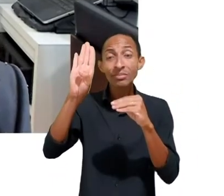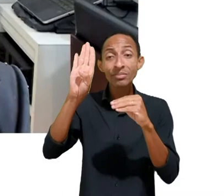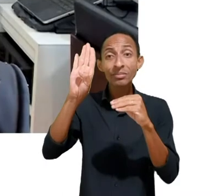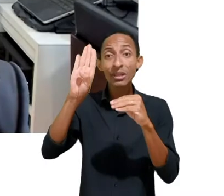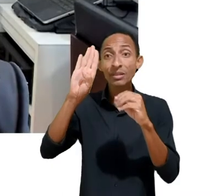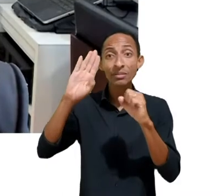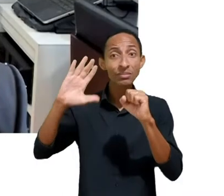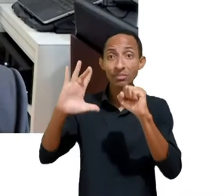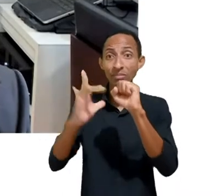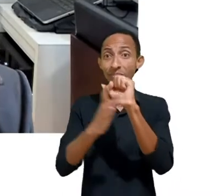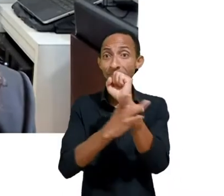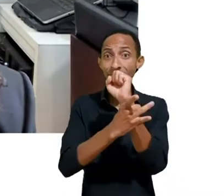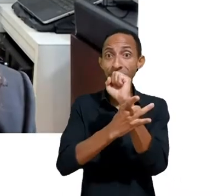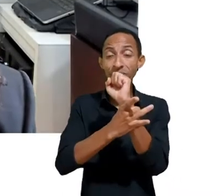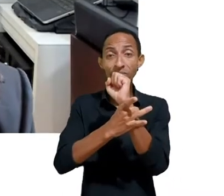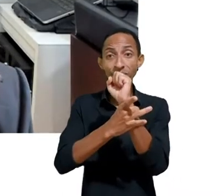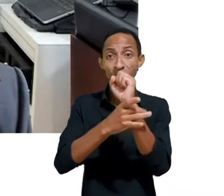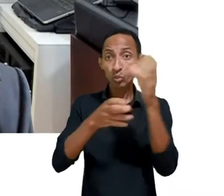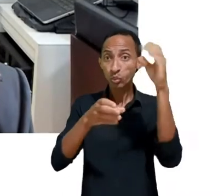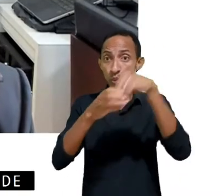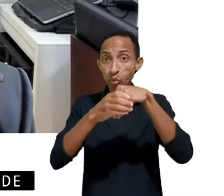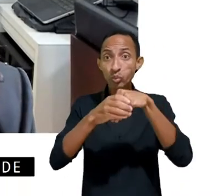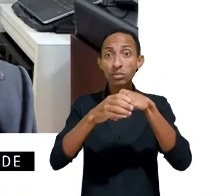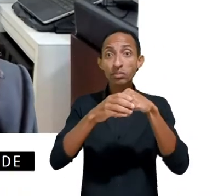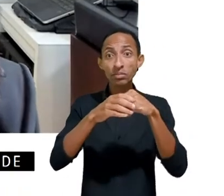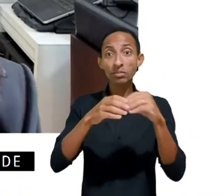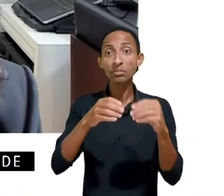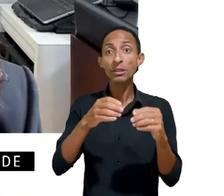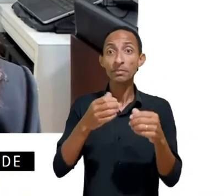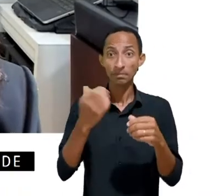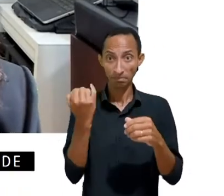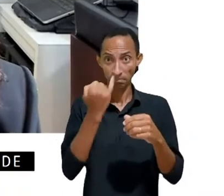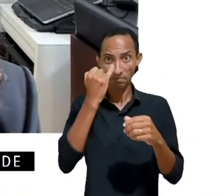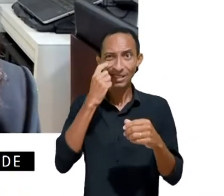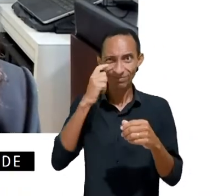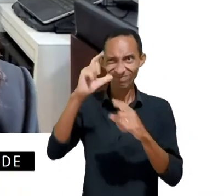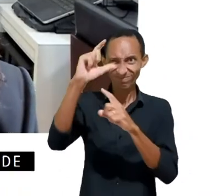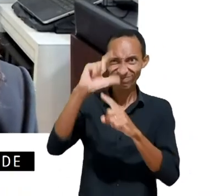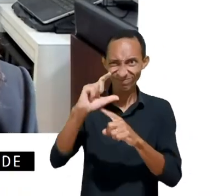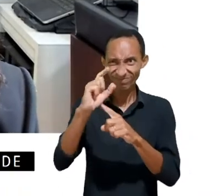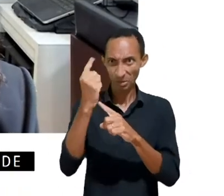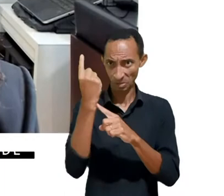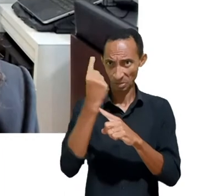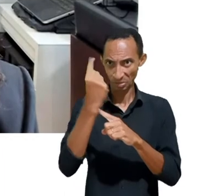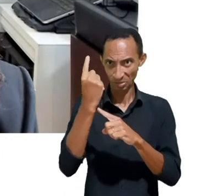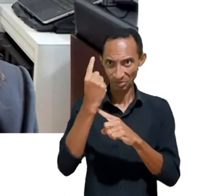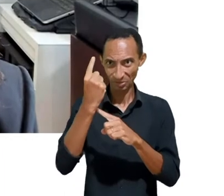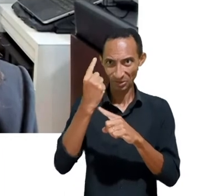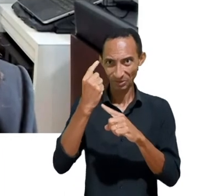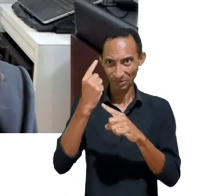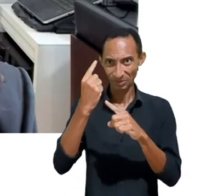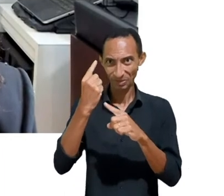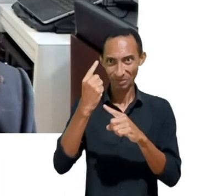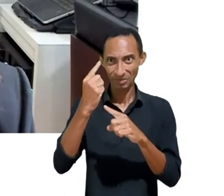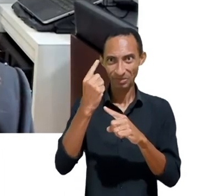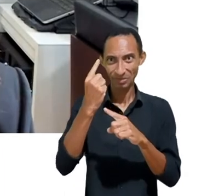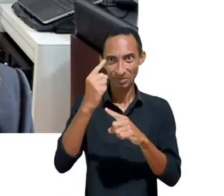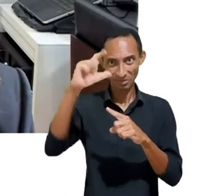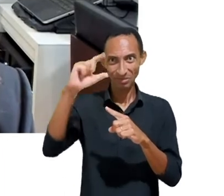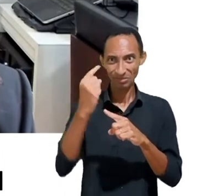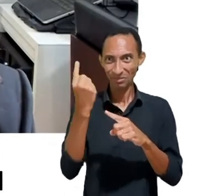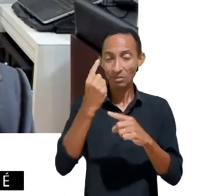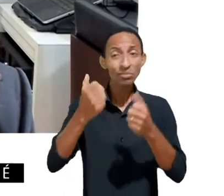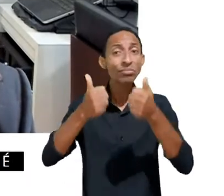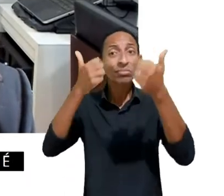interesse. E aí, é interessante ver que no parágrafo primeiro, o que a lei fala é que o tratamento de dados pessoais